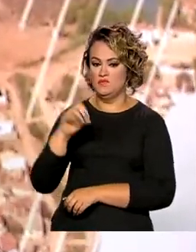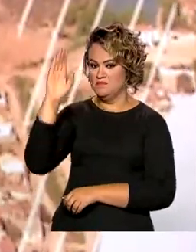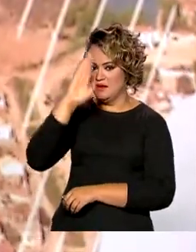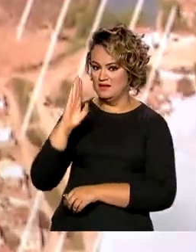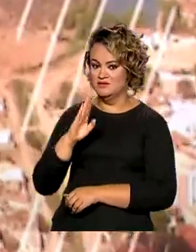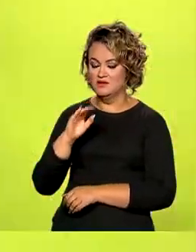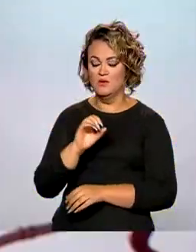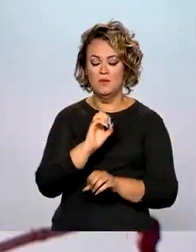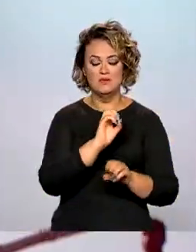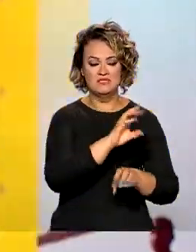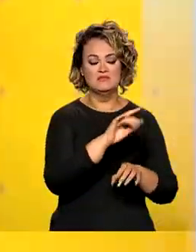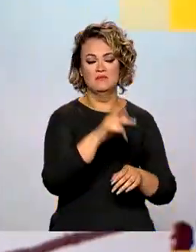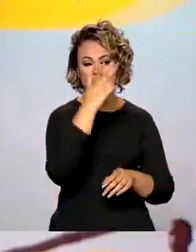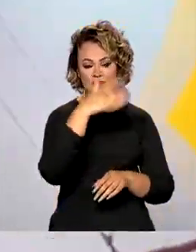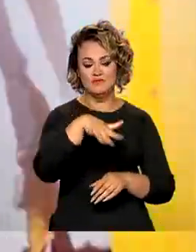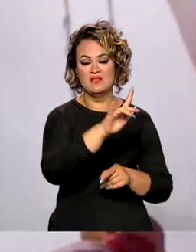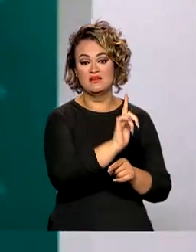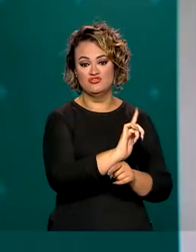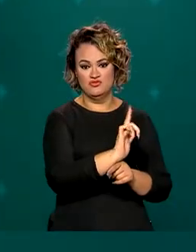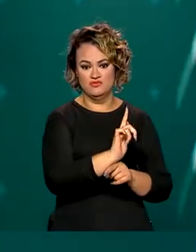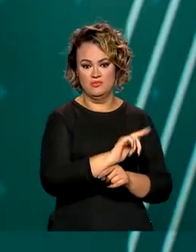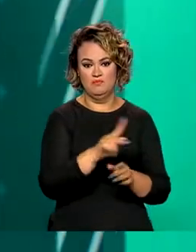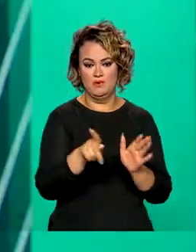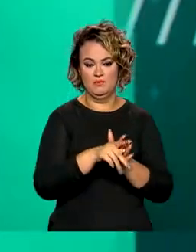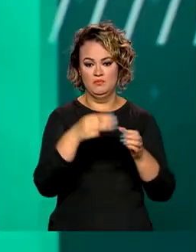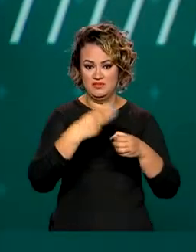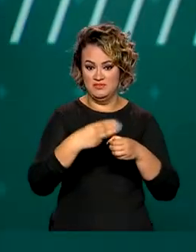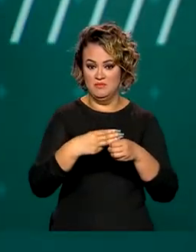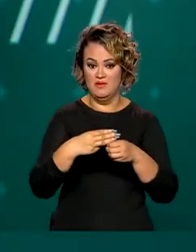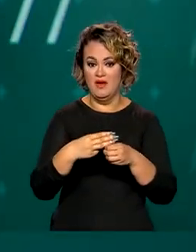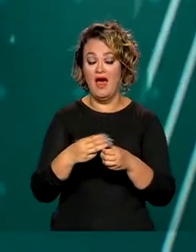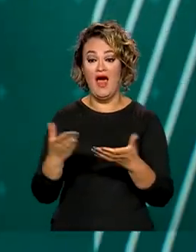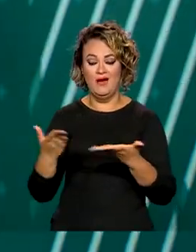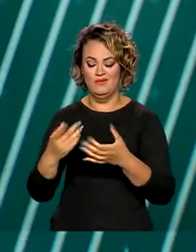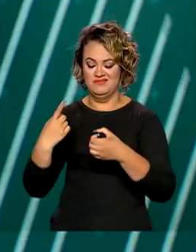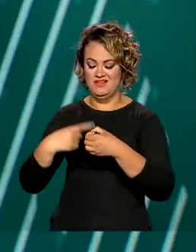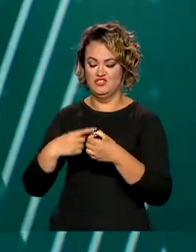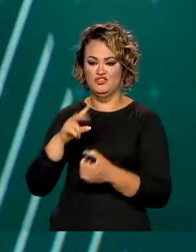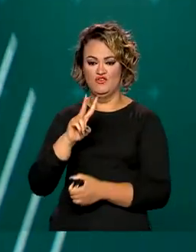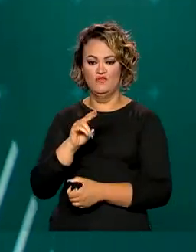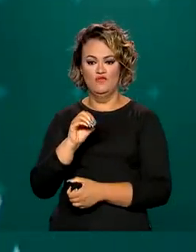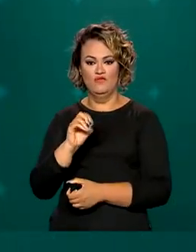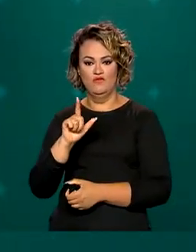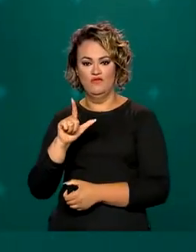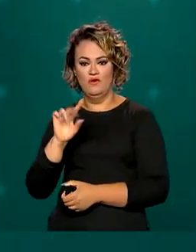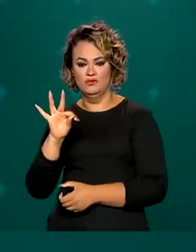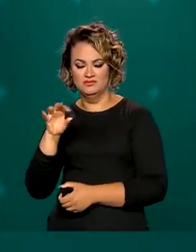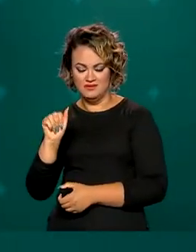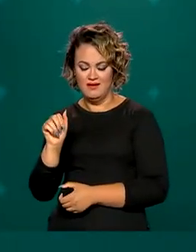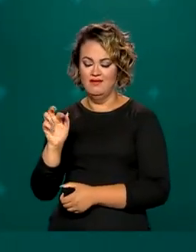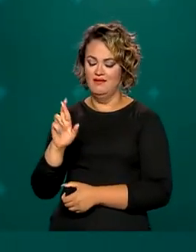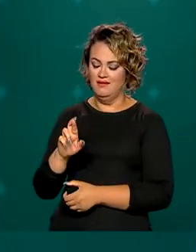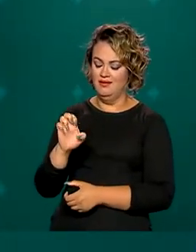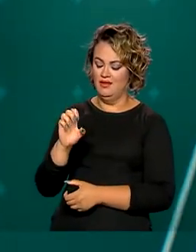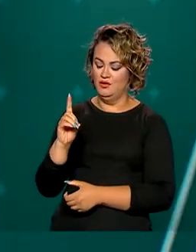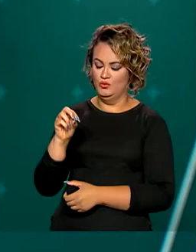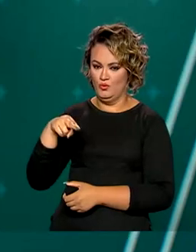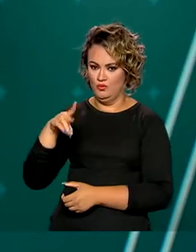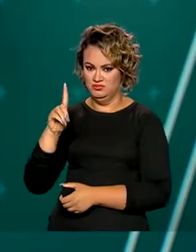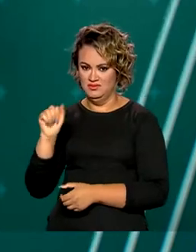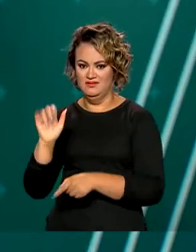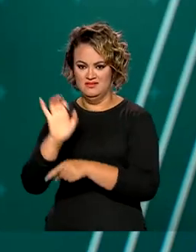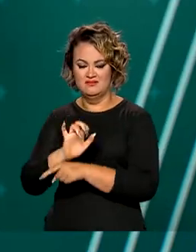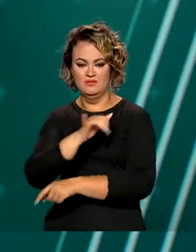municipais. E nessa terça-feira, foi a vez da cidade de Volta Redonda receber a capacitação. Só no Rio de